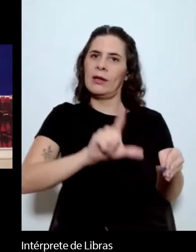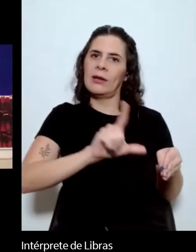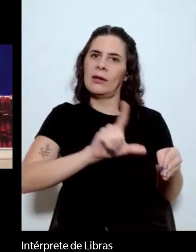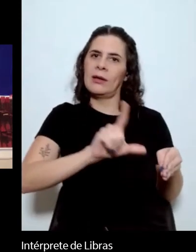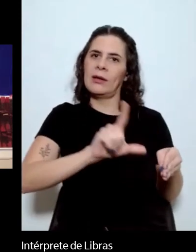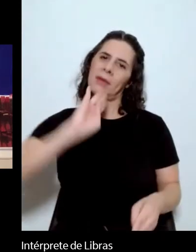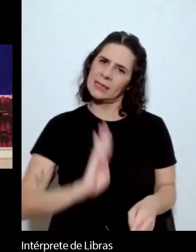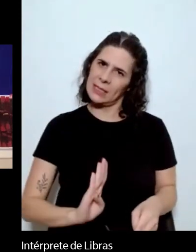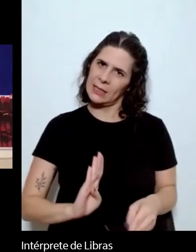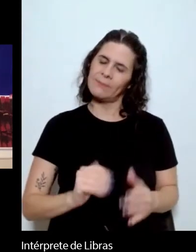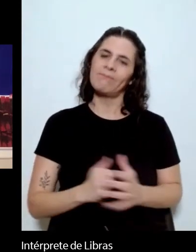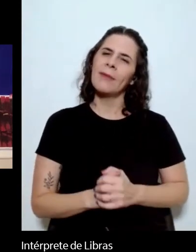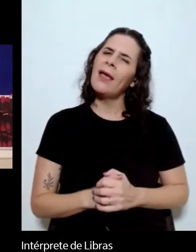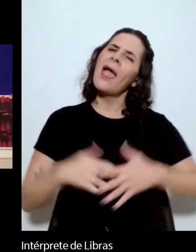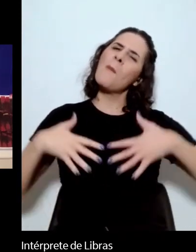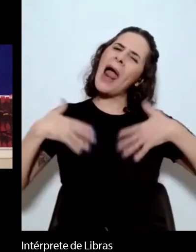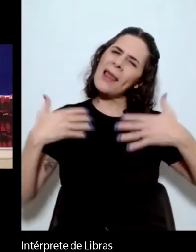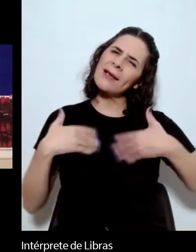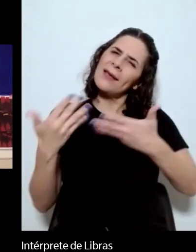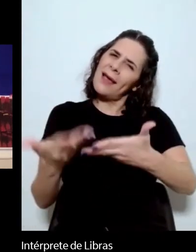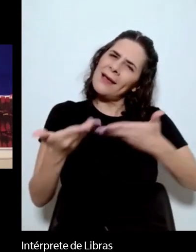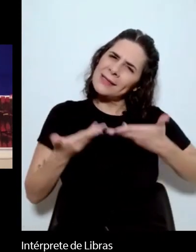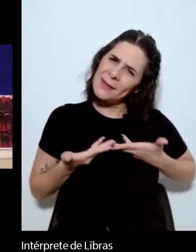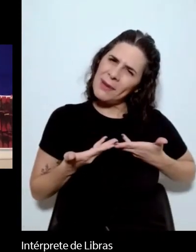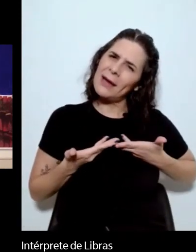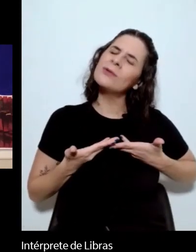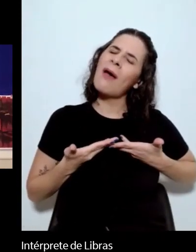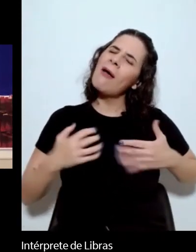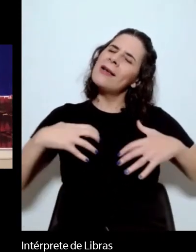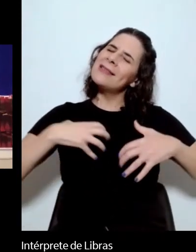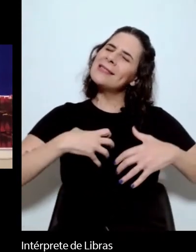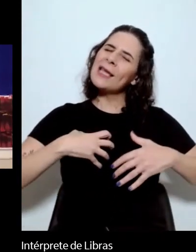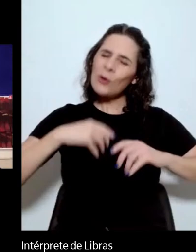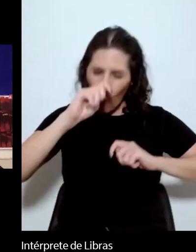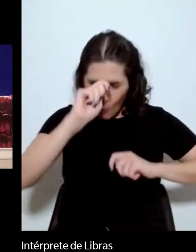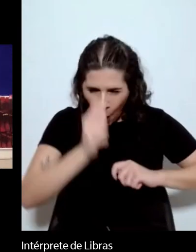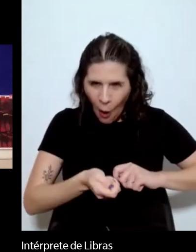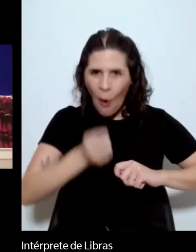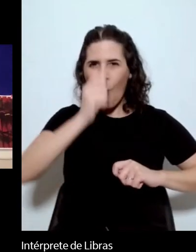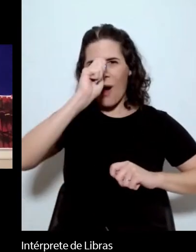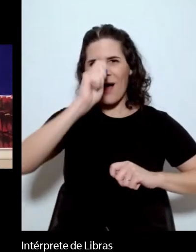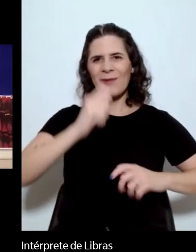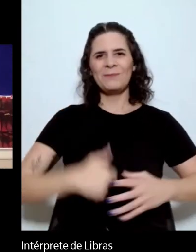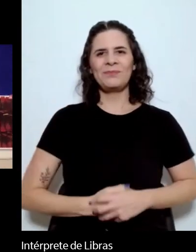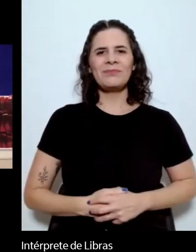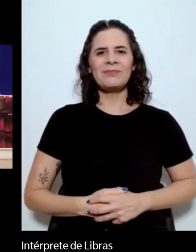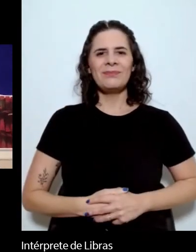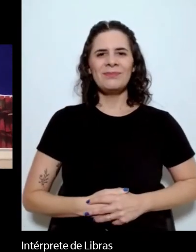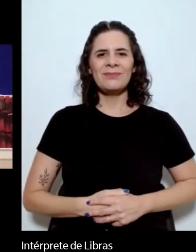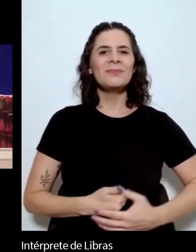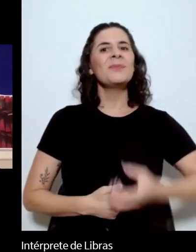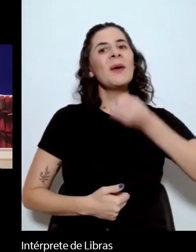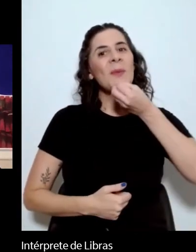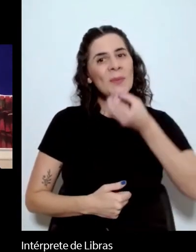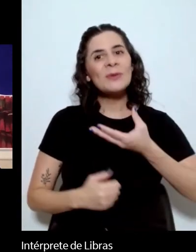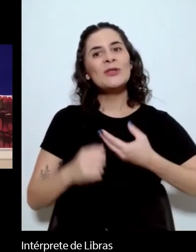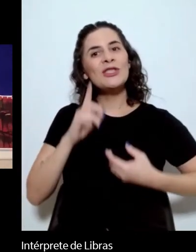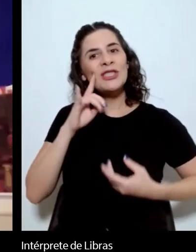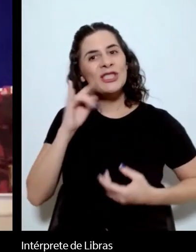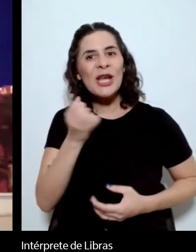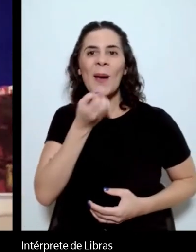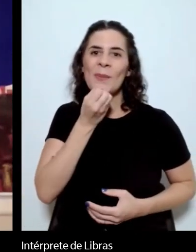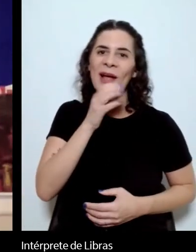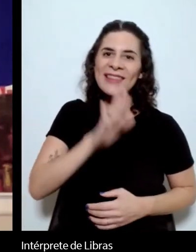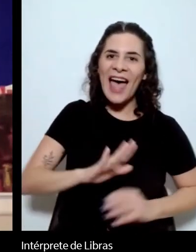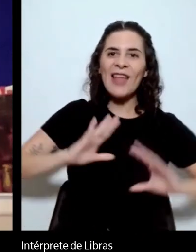alegria e uma grande honra recebê-lo. João, muito obrigado. Bom dia, boa tarde a todos e todas.